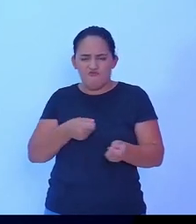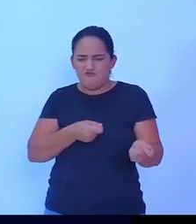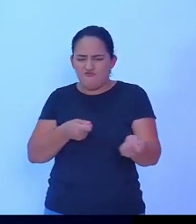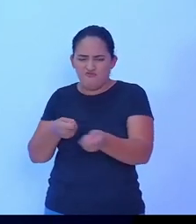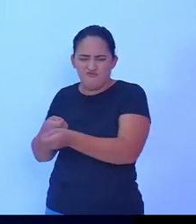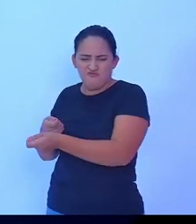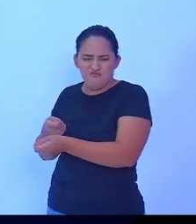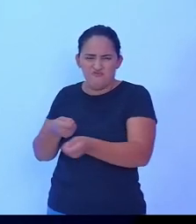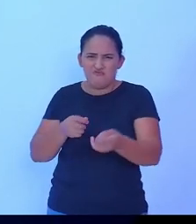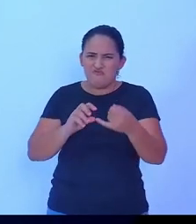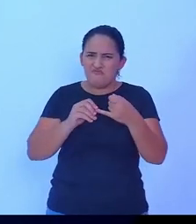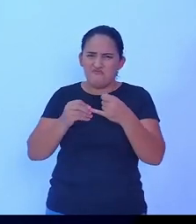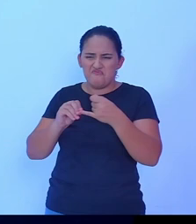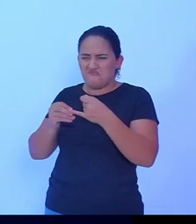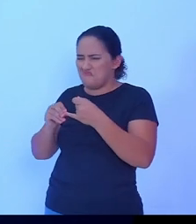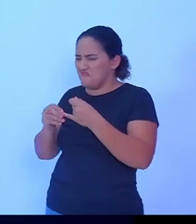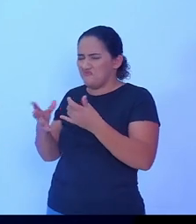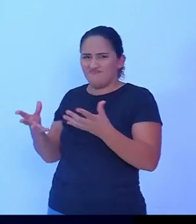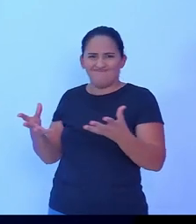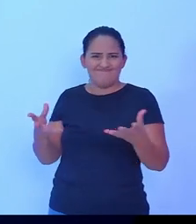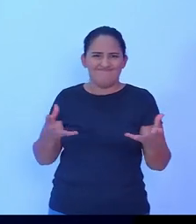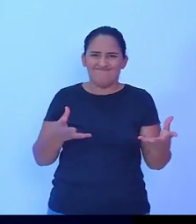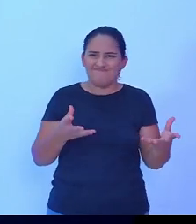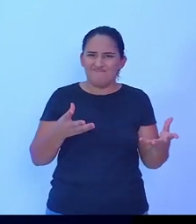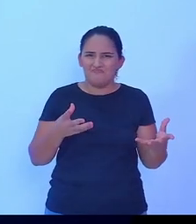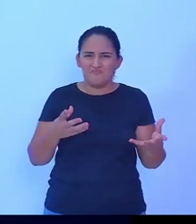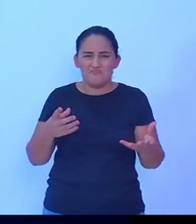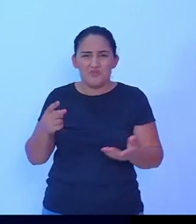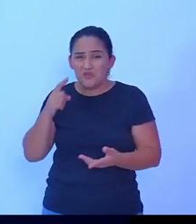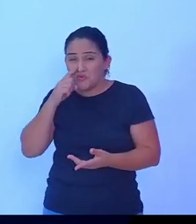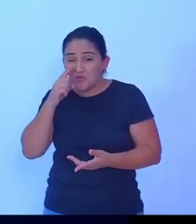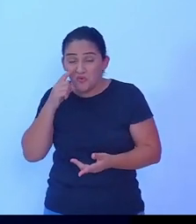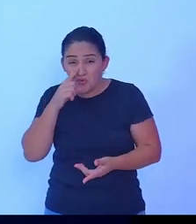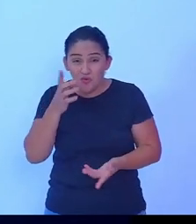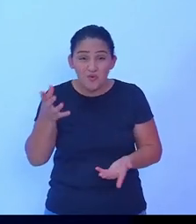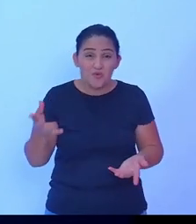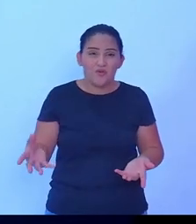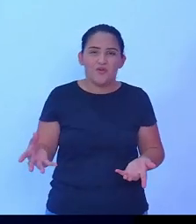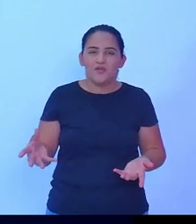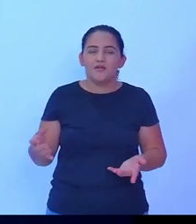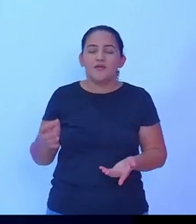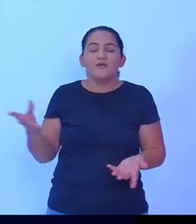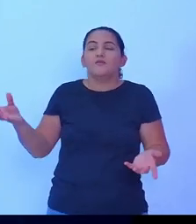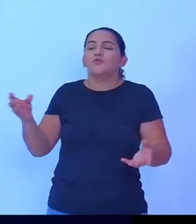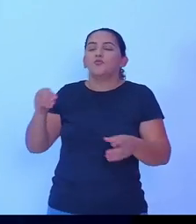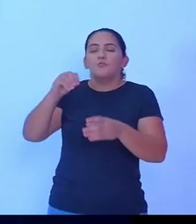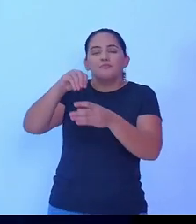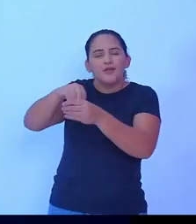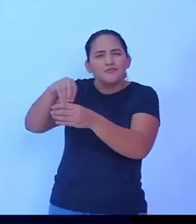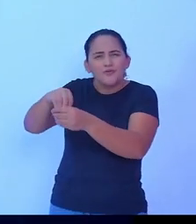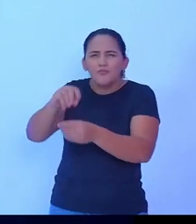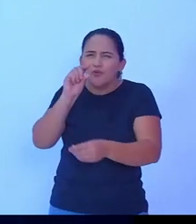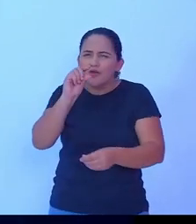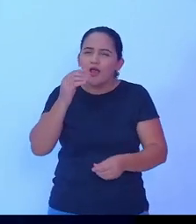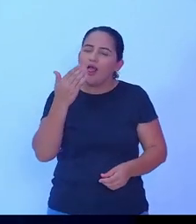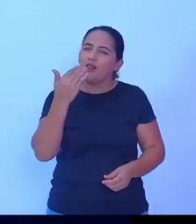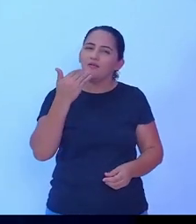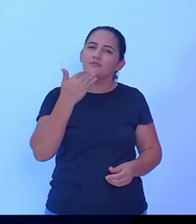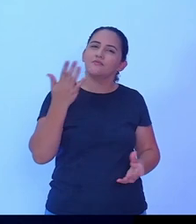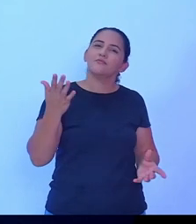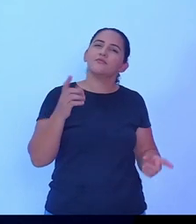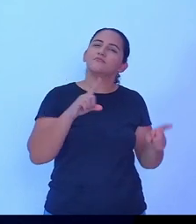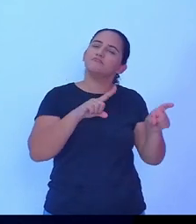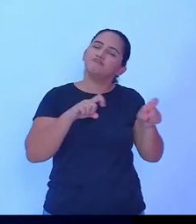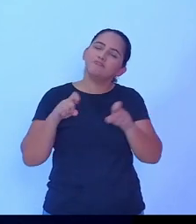ele desseca e é veneno puro. Eu falei, ainda bem que eu plantei um pouquinho para mim comer. Então, assim, você tem que pegar a prefeitura, agricultura,